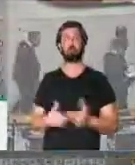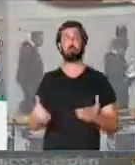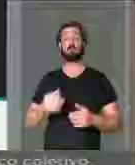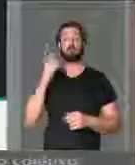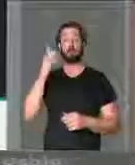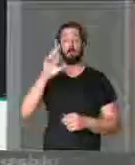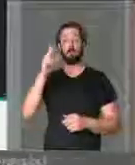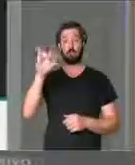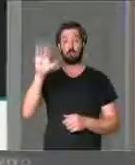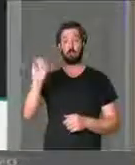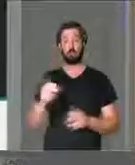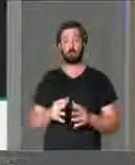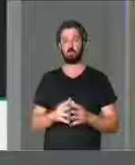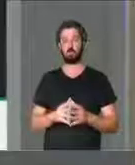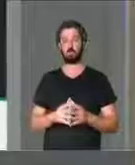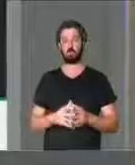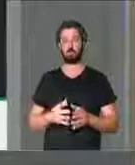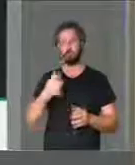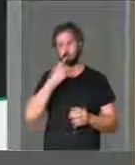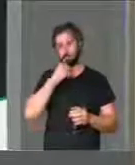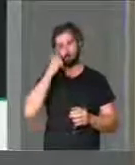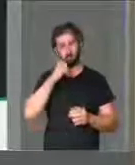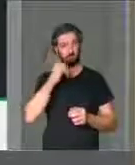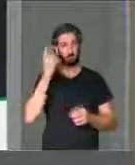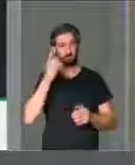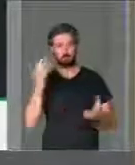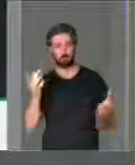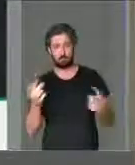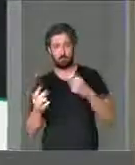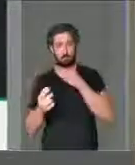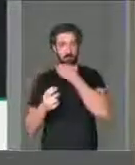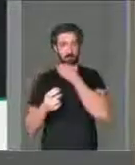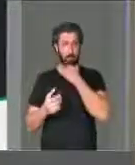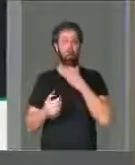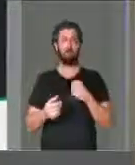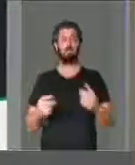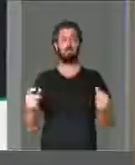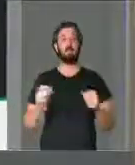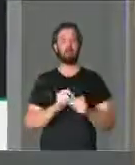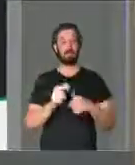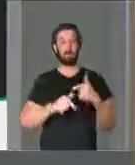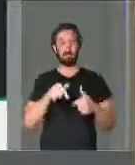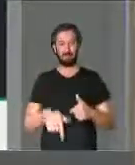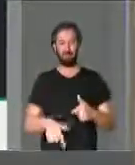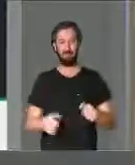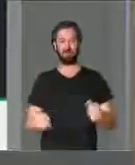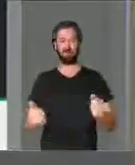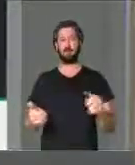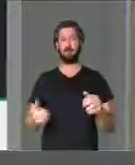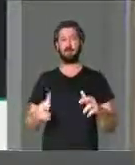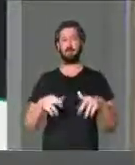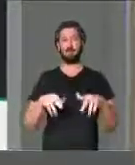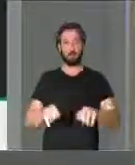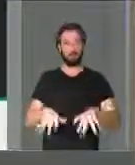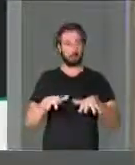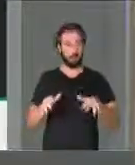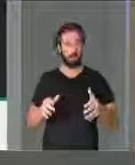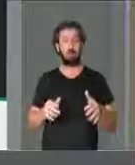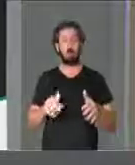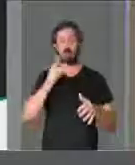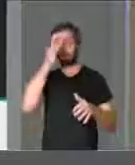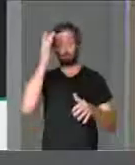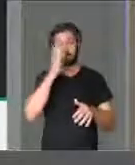PSOL. Deputados, deputadas, servidores que fazem essa sessão acontecer e aqueles que nos assistem.